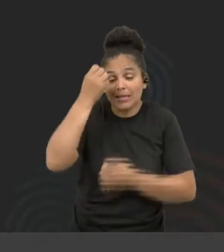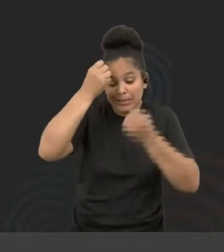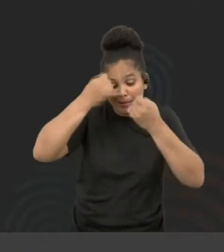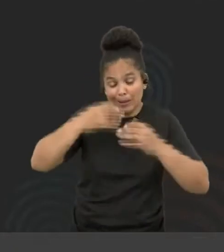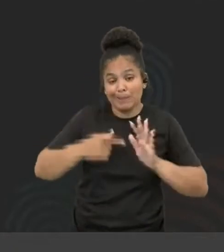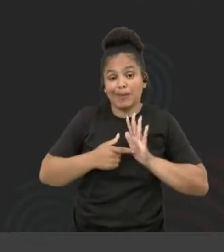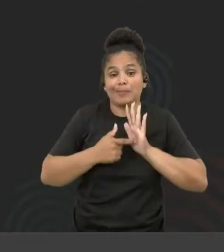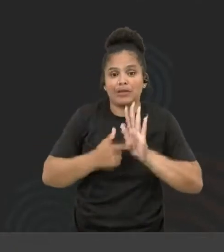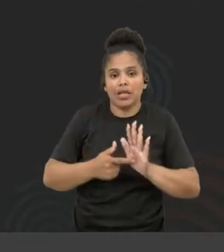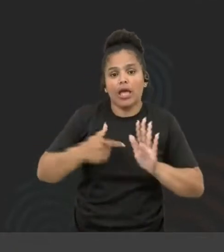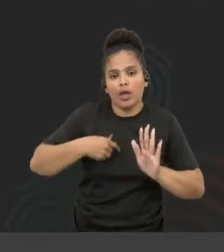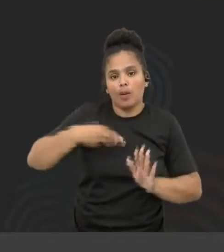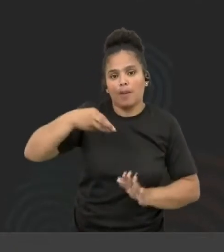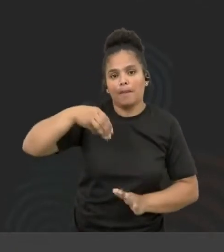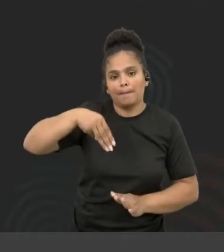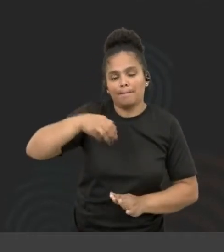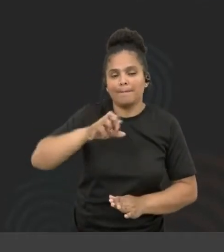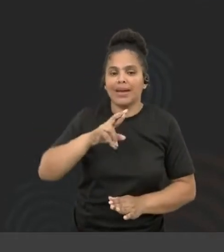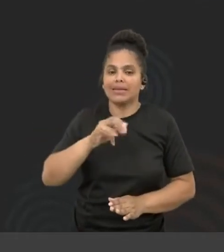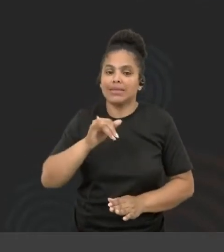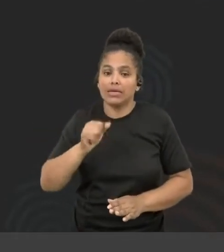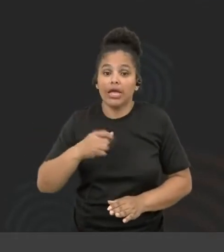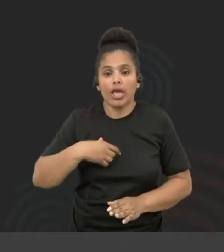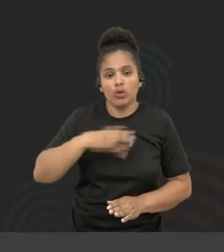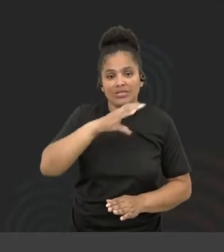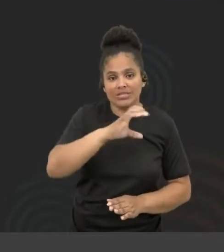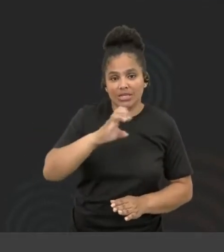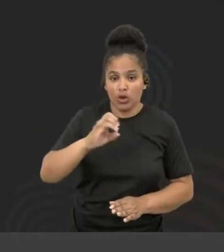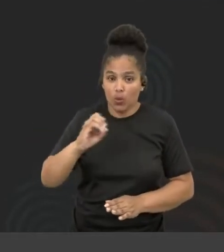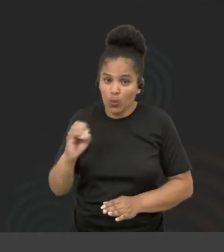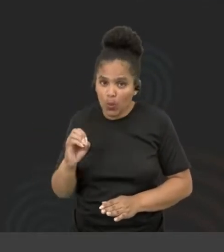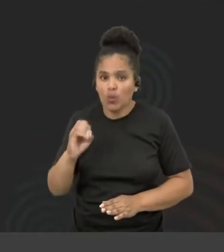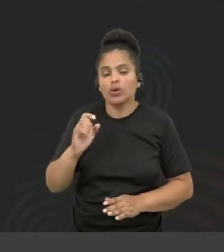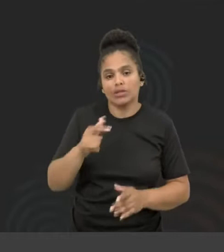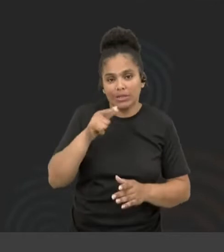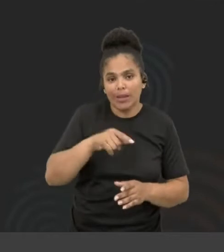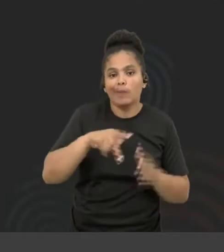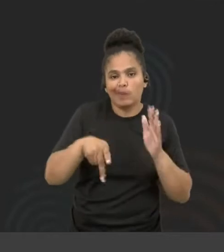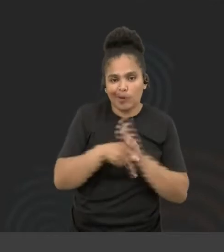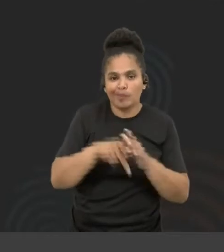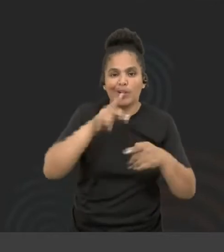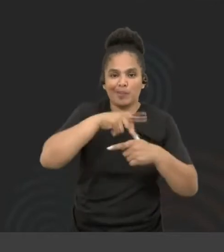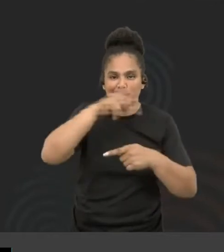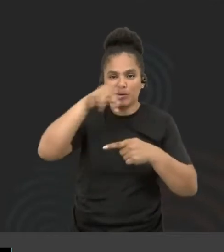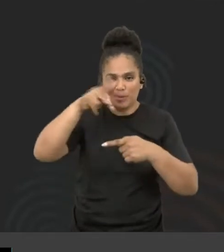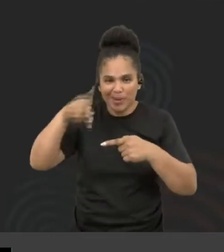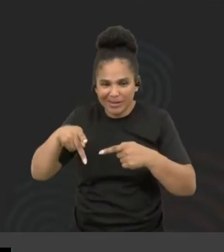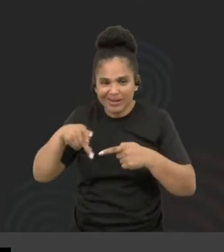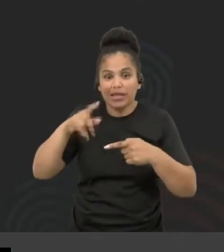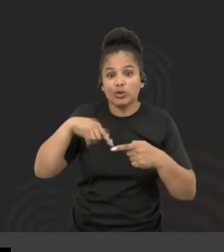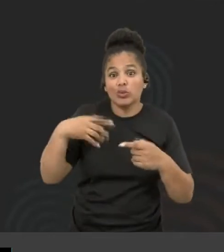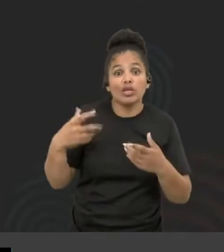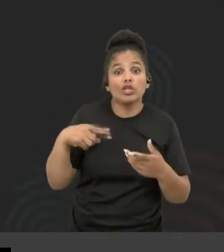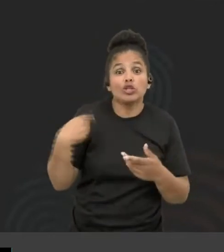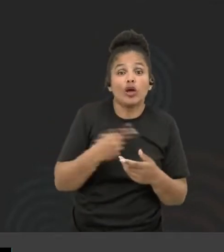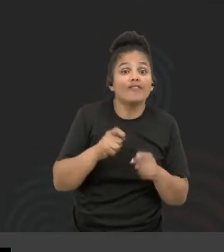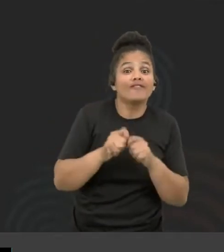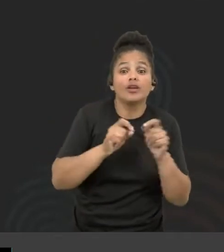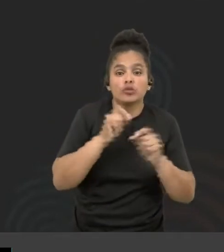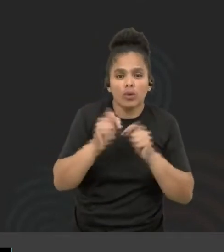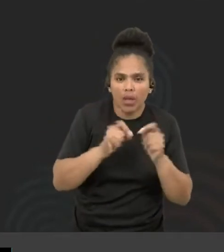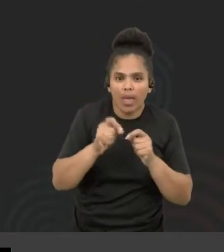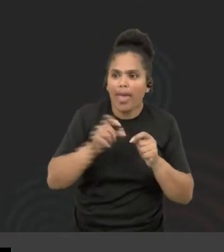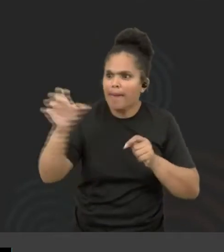também. Eu sou a Mariana Pesarini. Eu sou CEO, diretora de operações na Programaria, que o que a gente faz é trazer mais mulheres para a